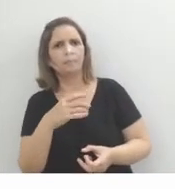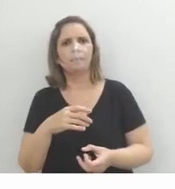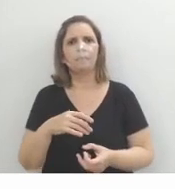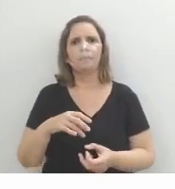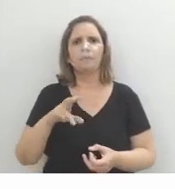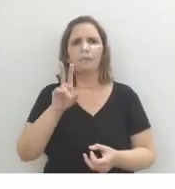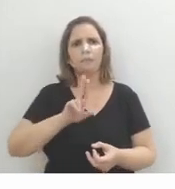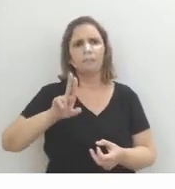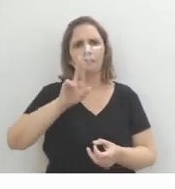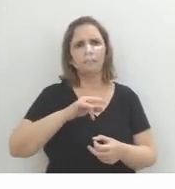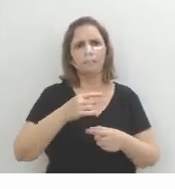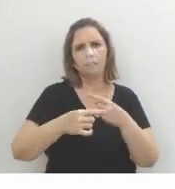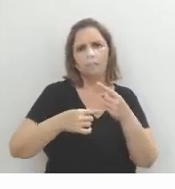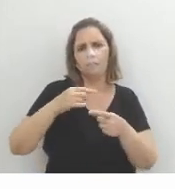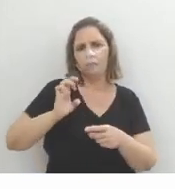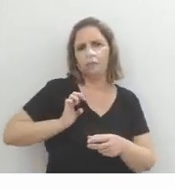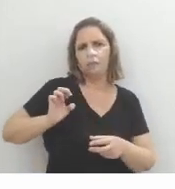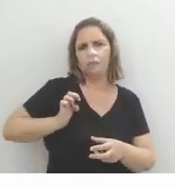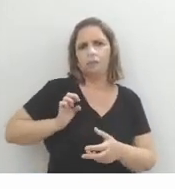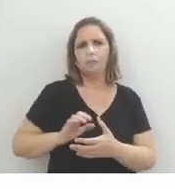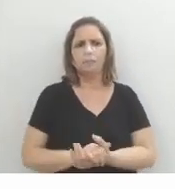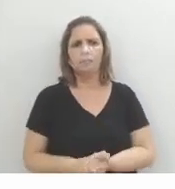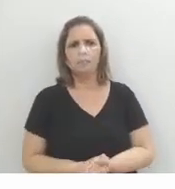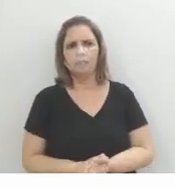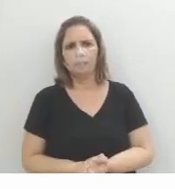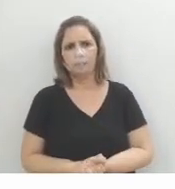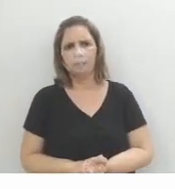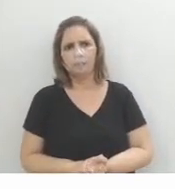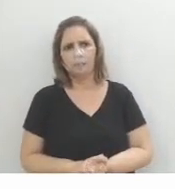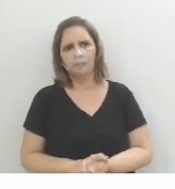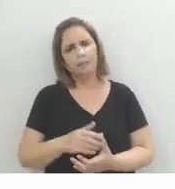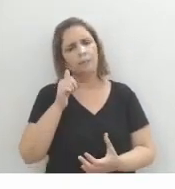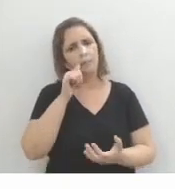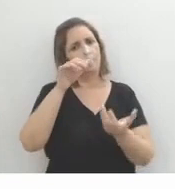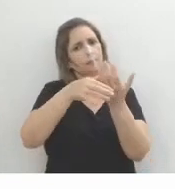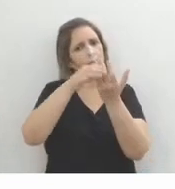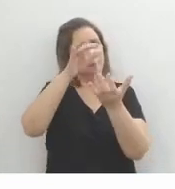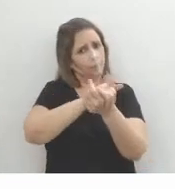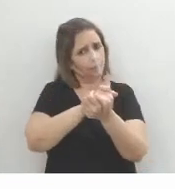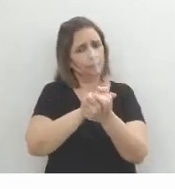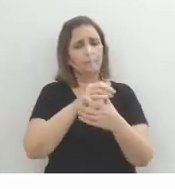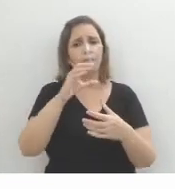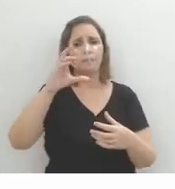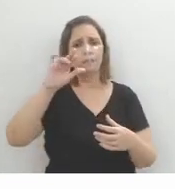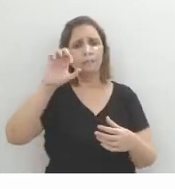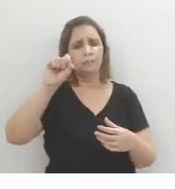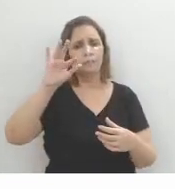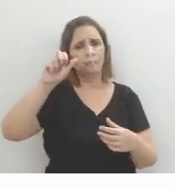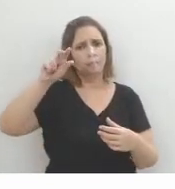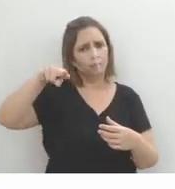utilizando-se disso para envolver ainda mais o milionário. Ou seja, ela é casada com o Cristiano, mas